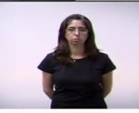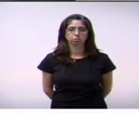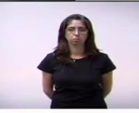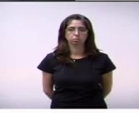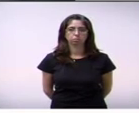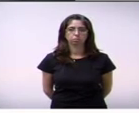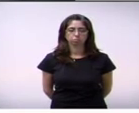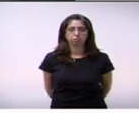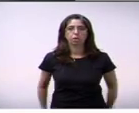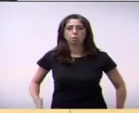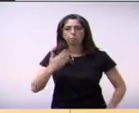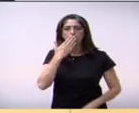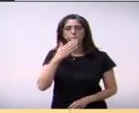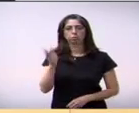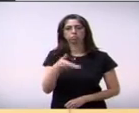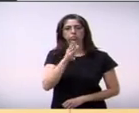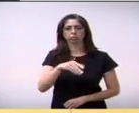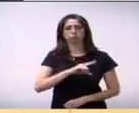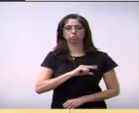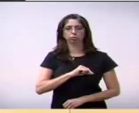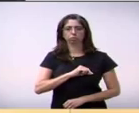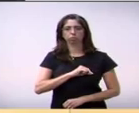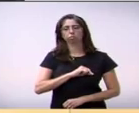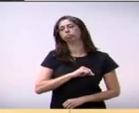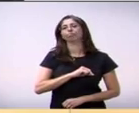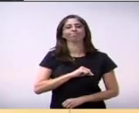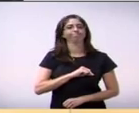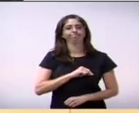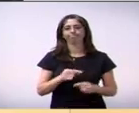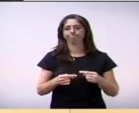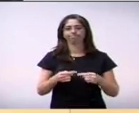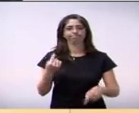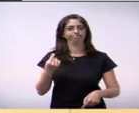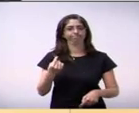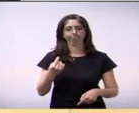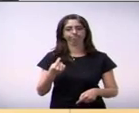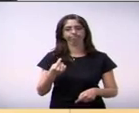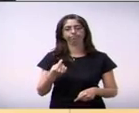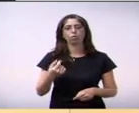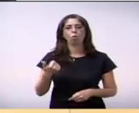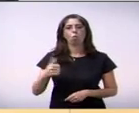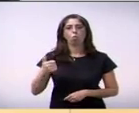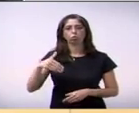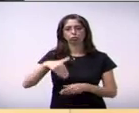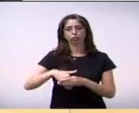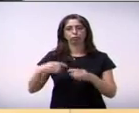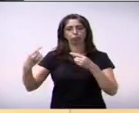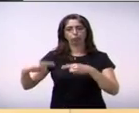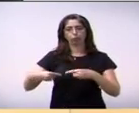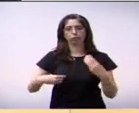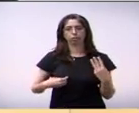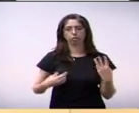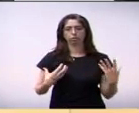O pedido de vista do vereador Custódio Campos foi rejeitado por 11 votos, contrários, 3 favoráveis.